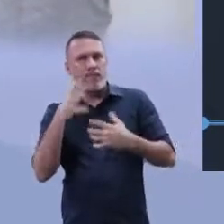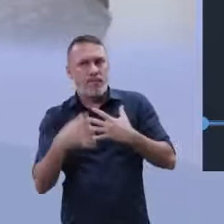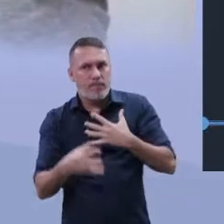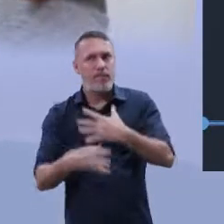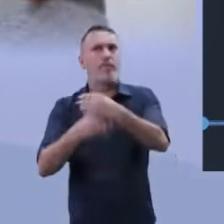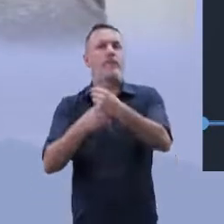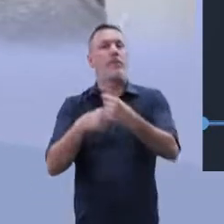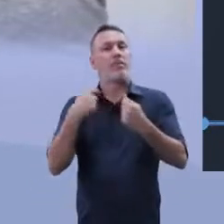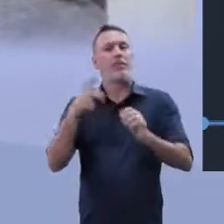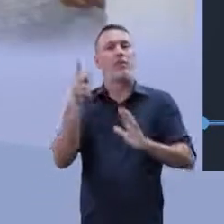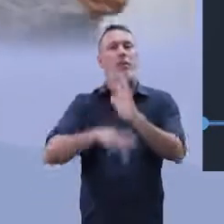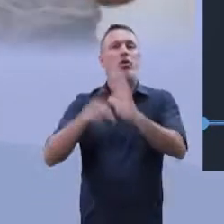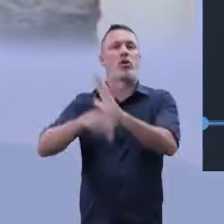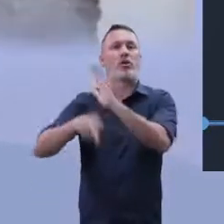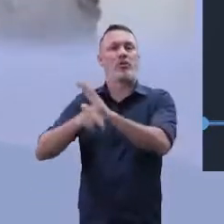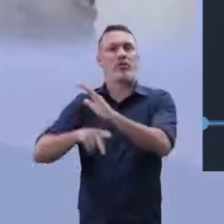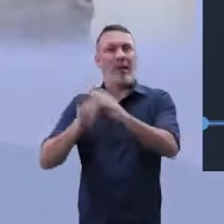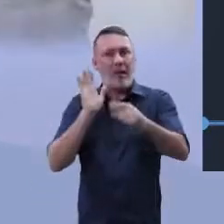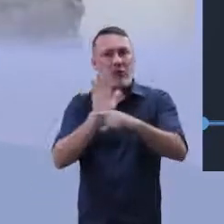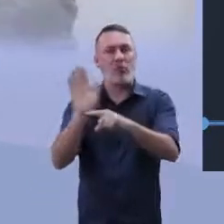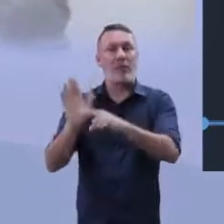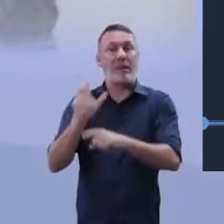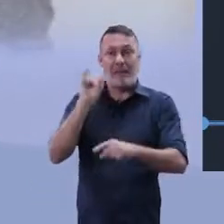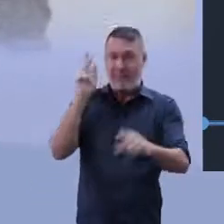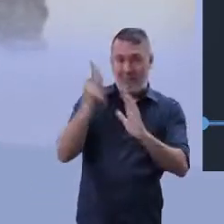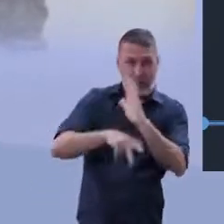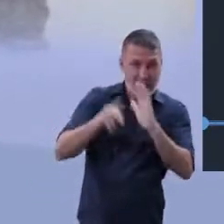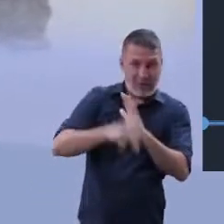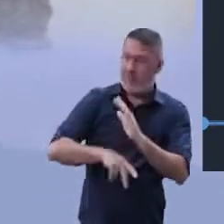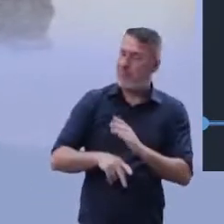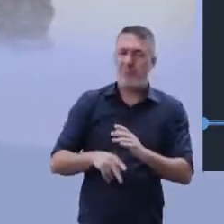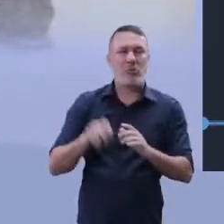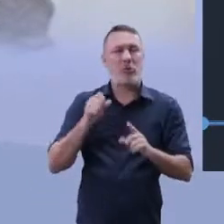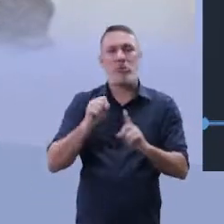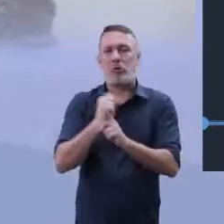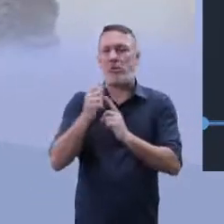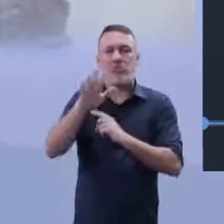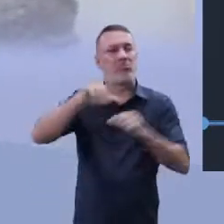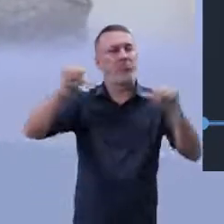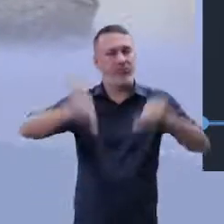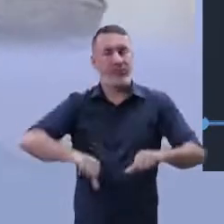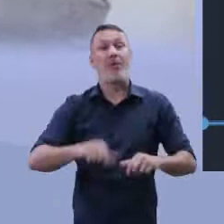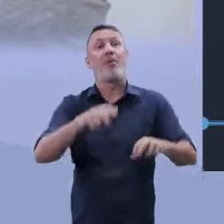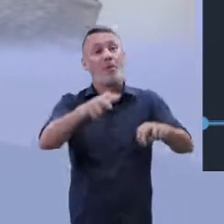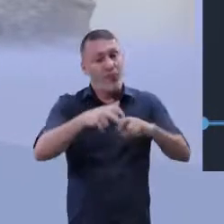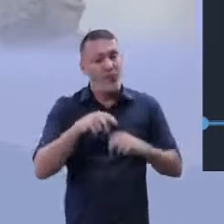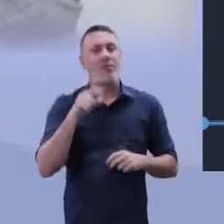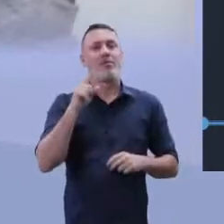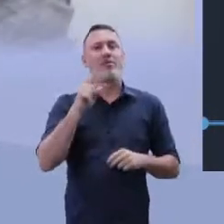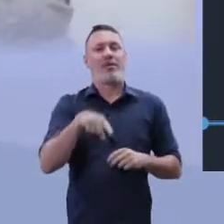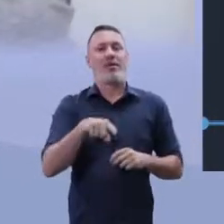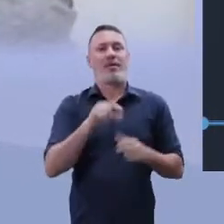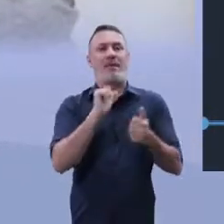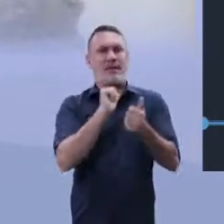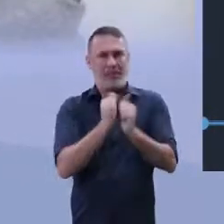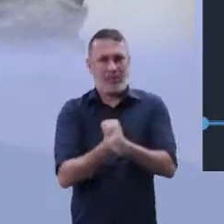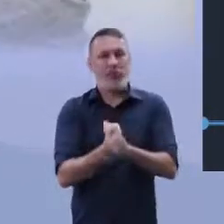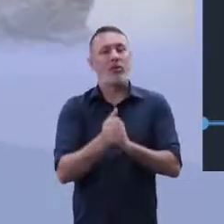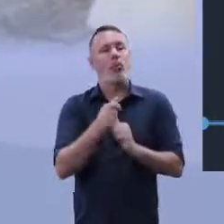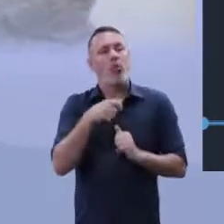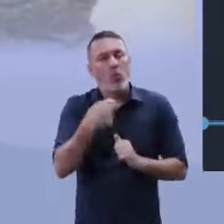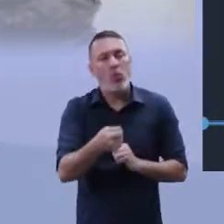preciso colocar projetos sociais para isso. Então o esporte, ele é um